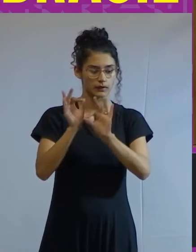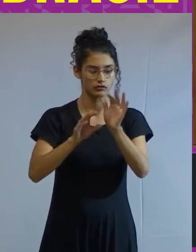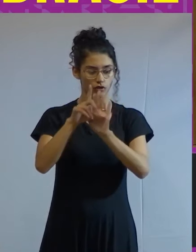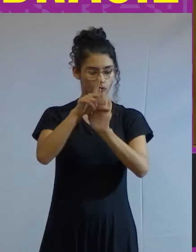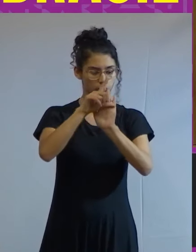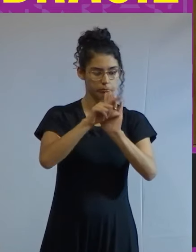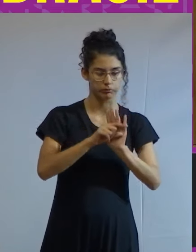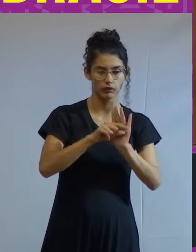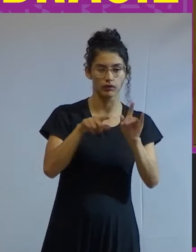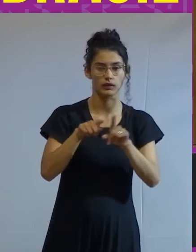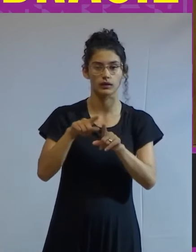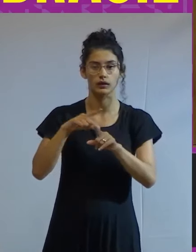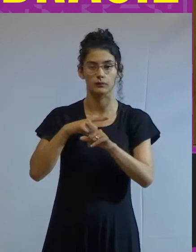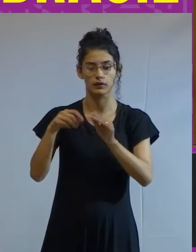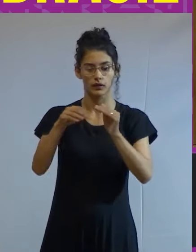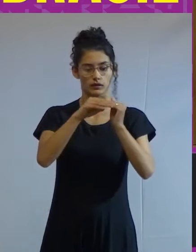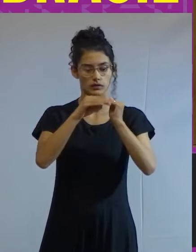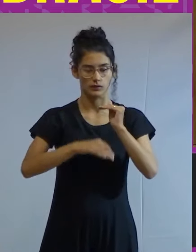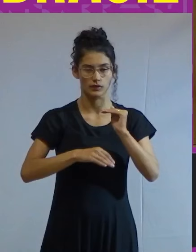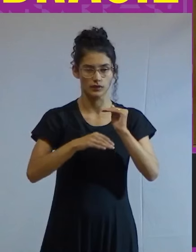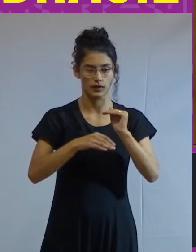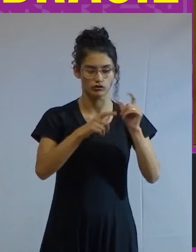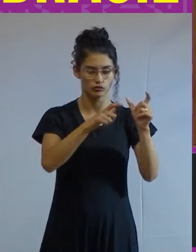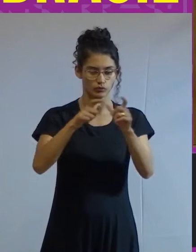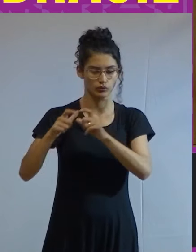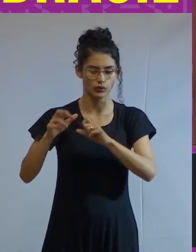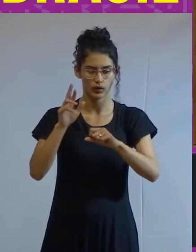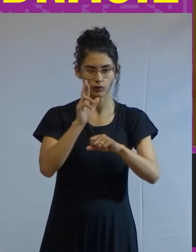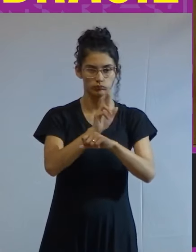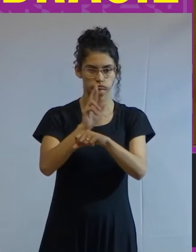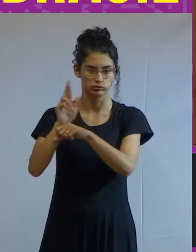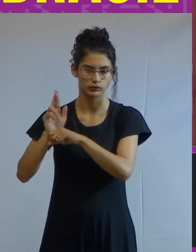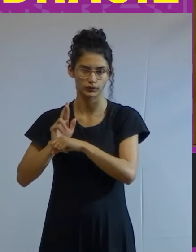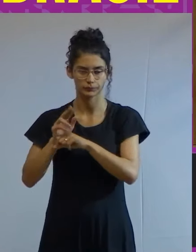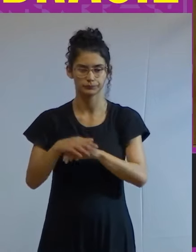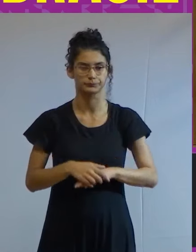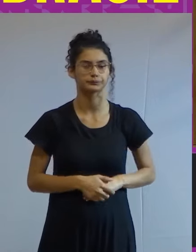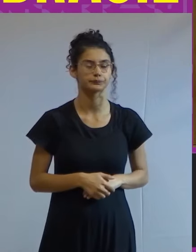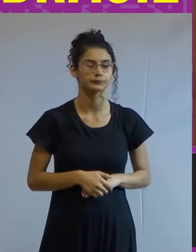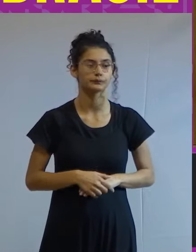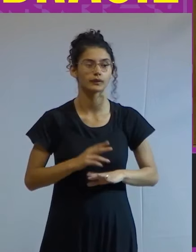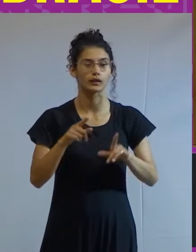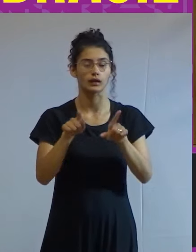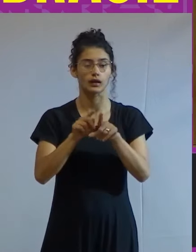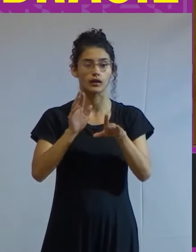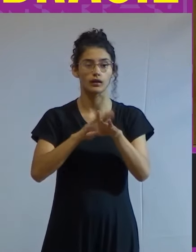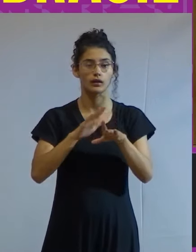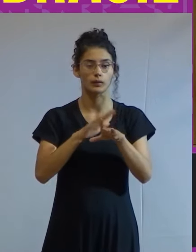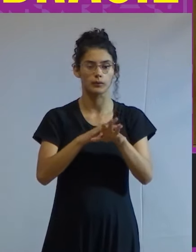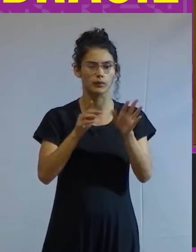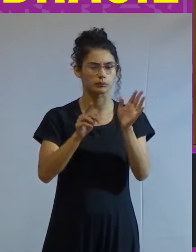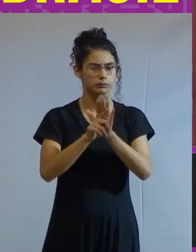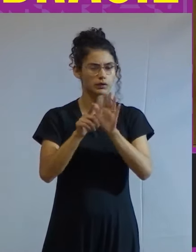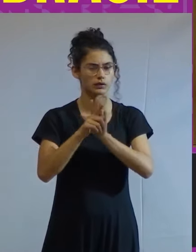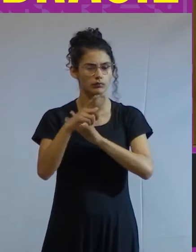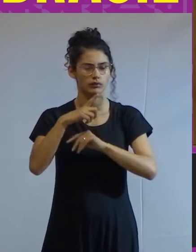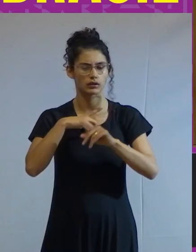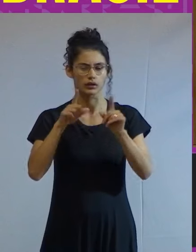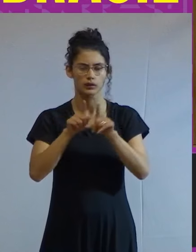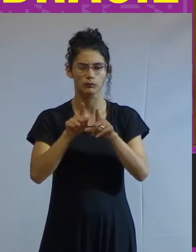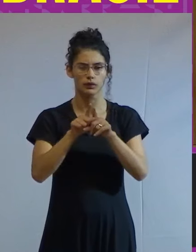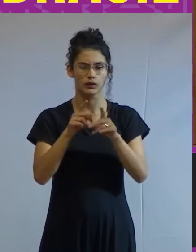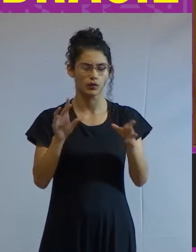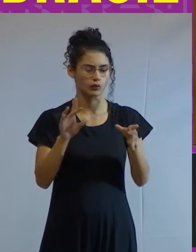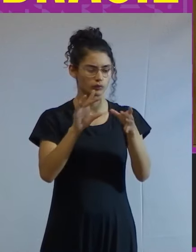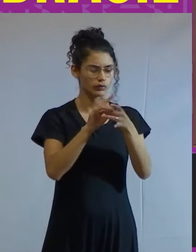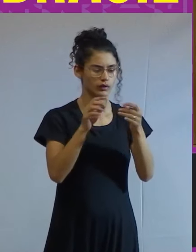redução das desigualdades regionais e de renda. Para furtado, a questão distributiva se